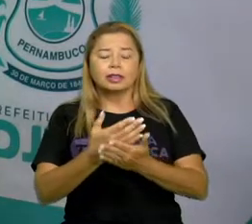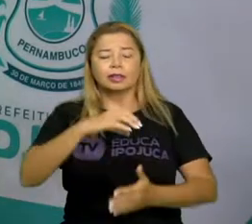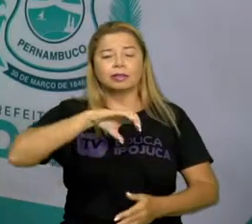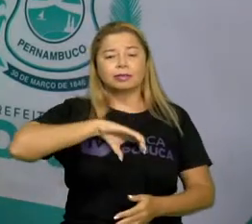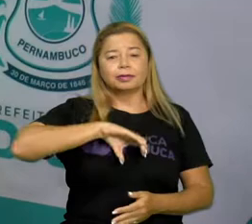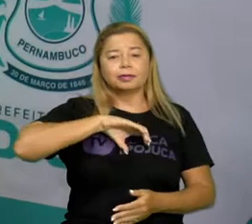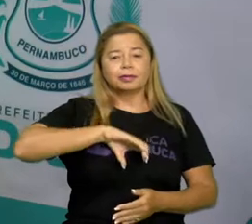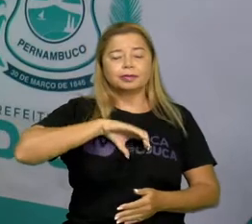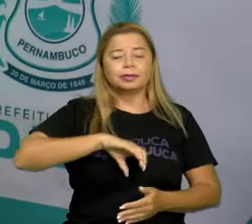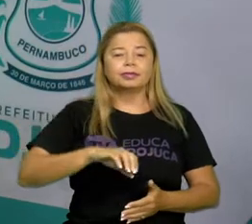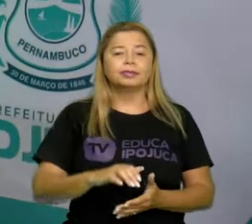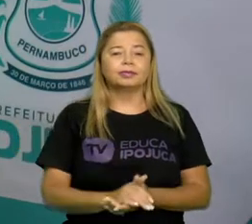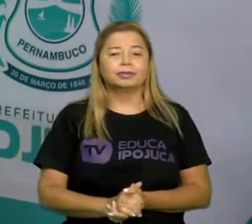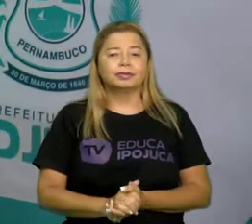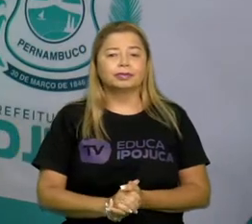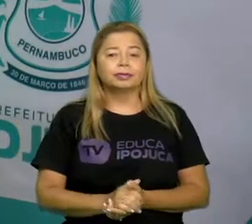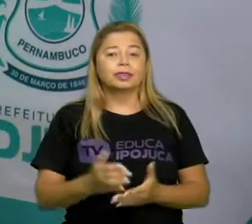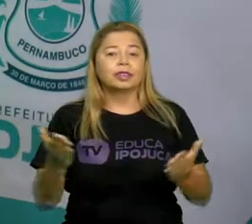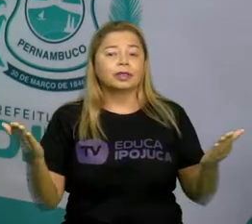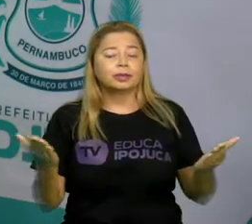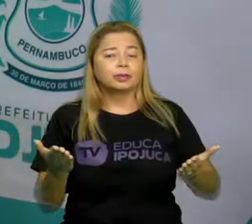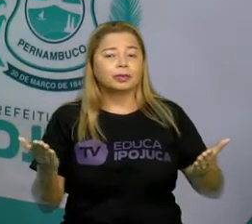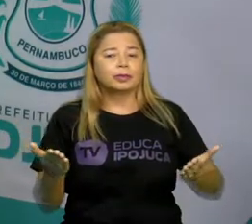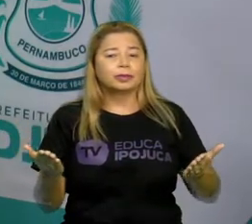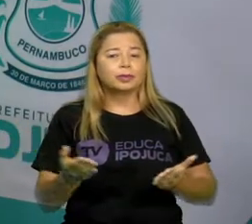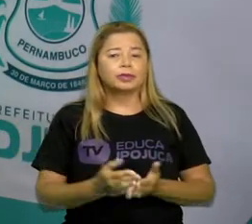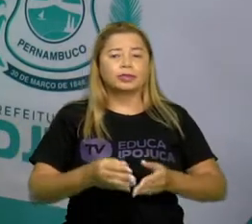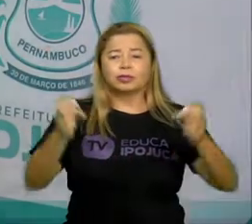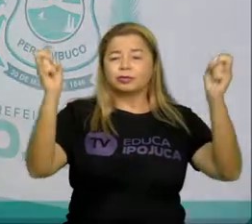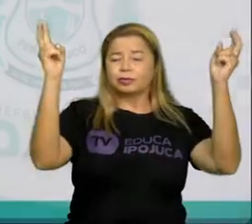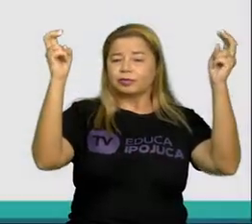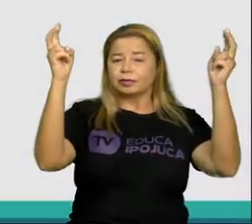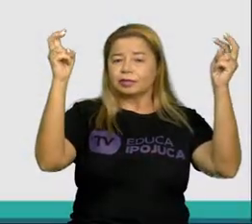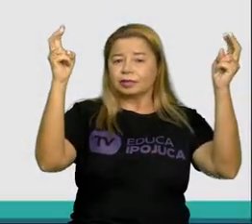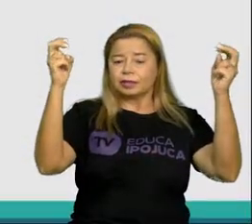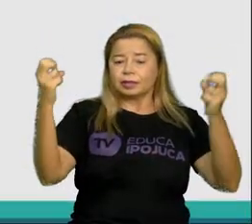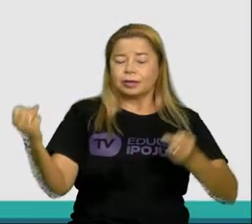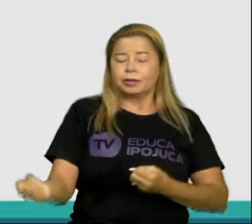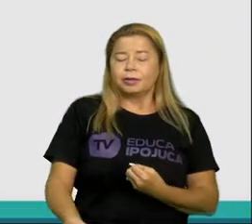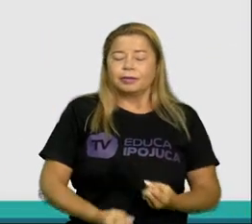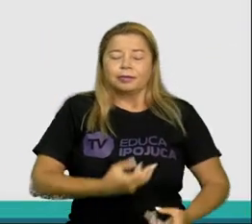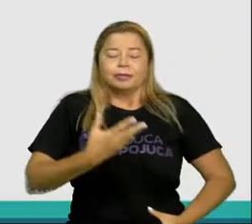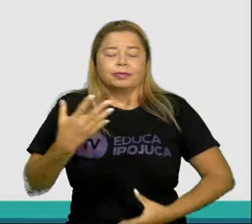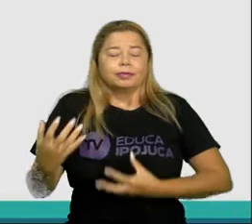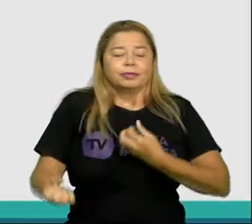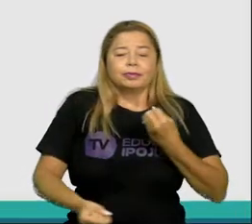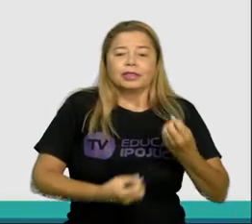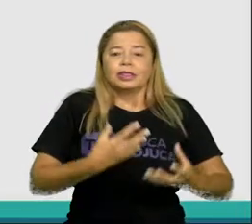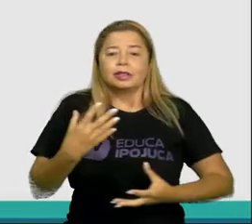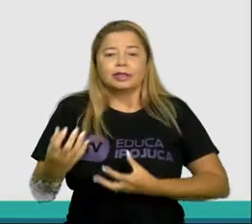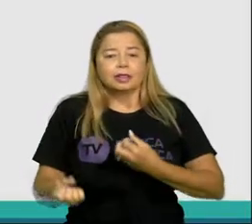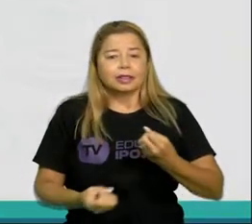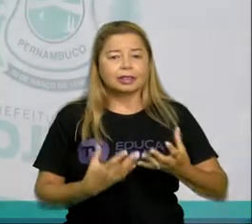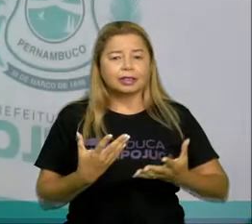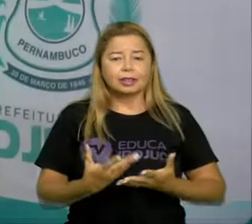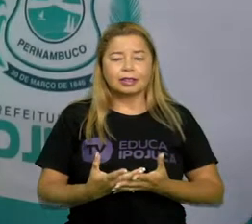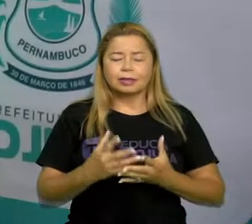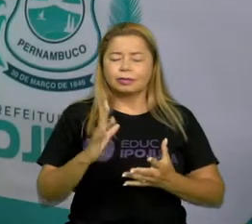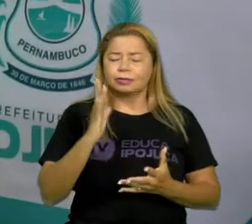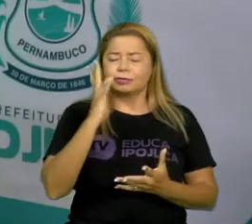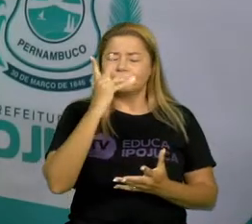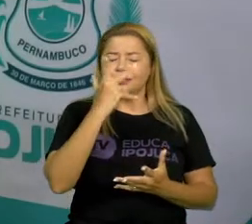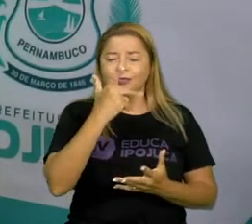portuguesa. E hoje vamos fazer uma declamação de um poema, um poema muito lindo que